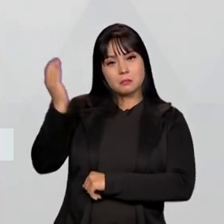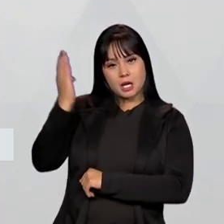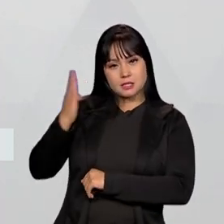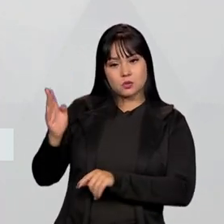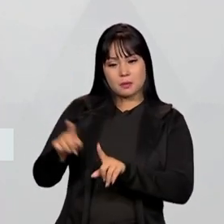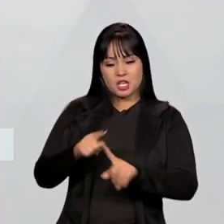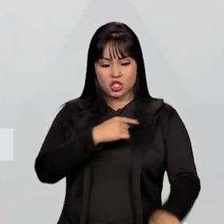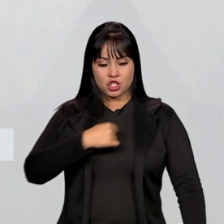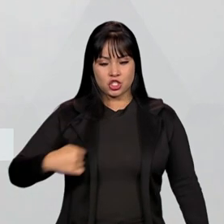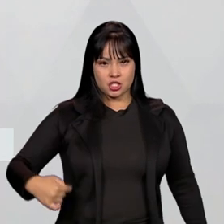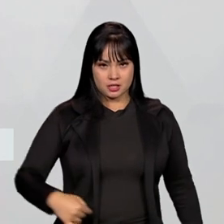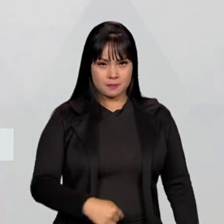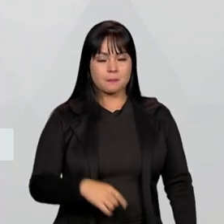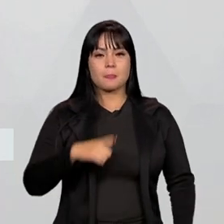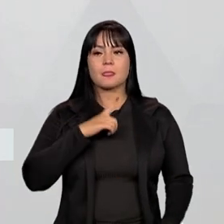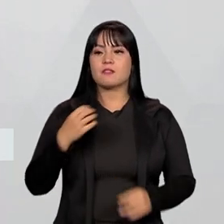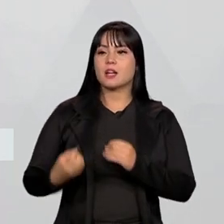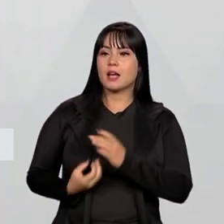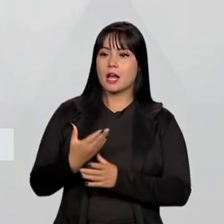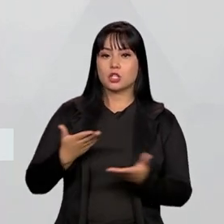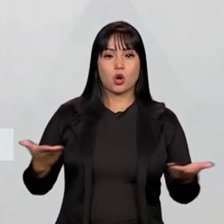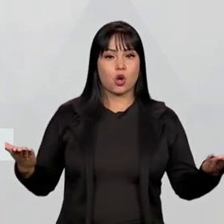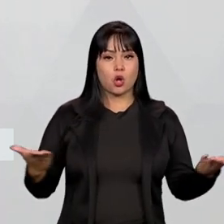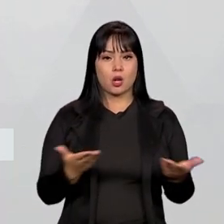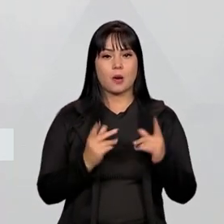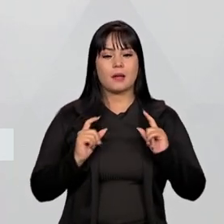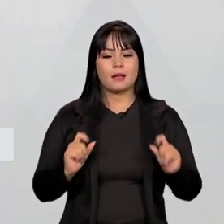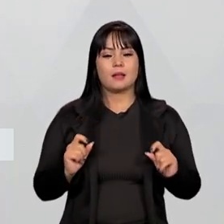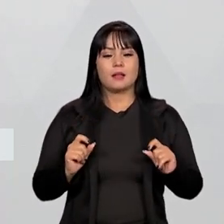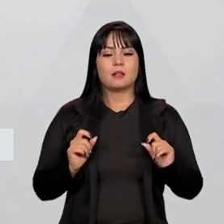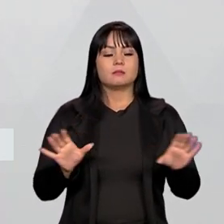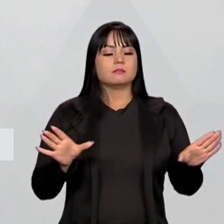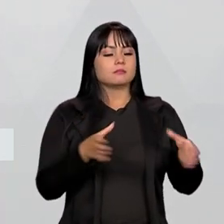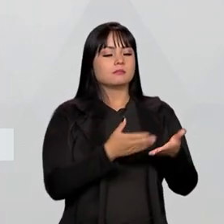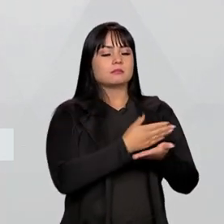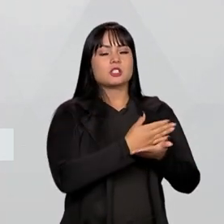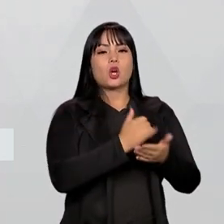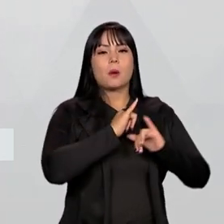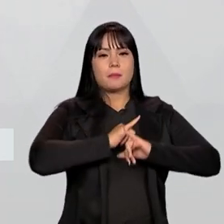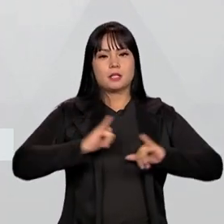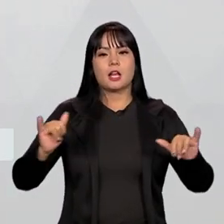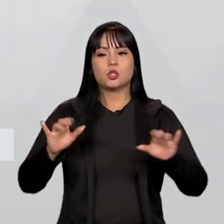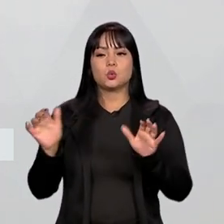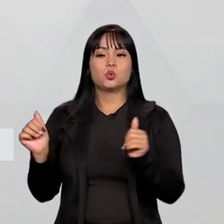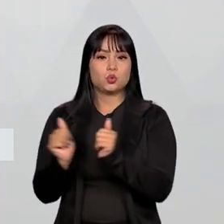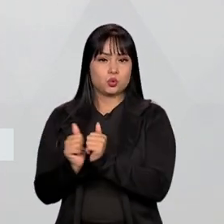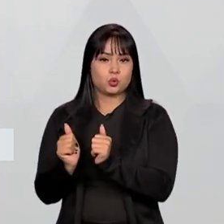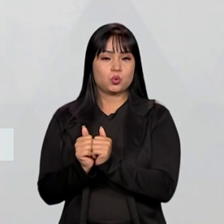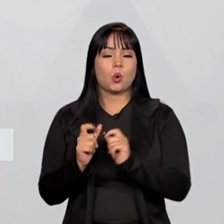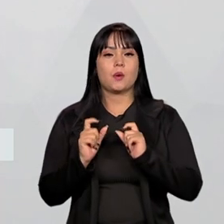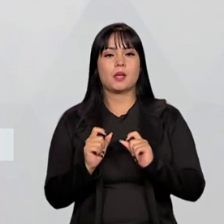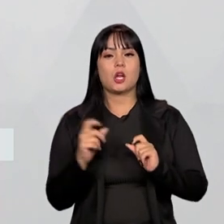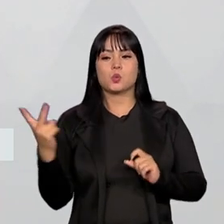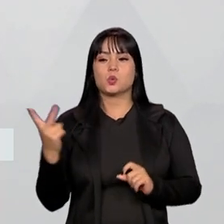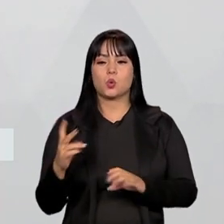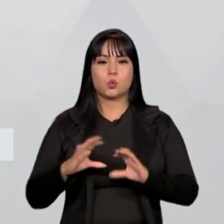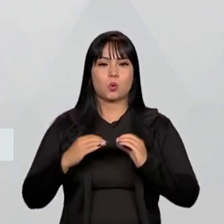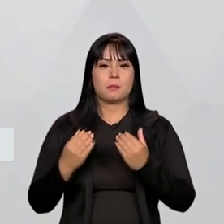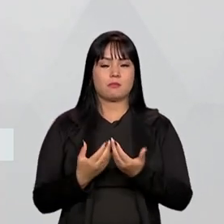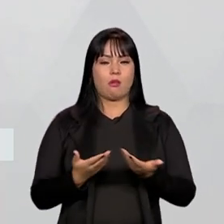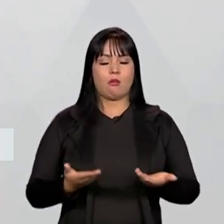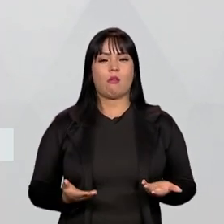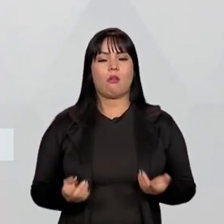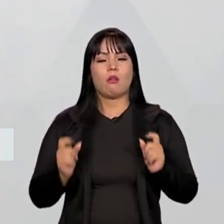e China, foi criado agora, a partir desse comunicado conjunto, um subcomitê